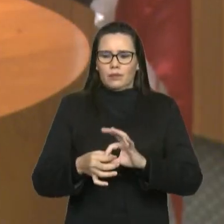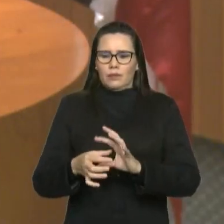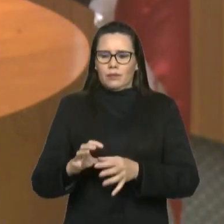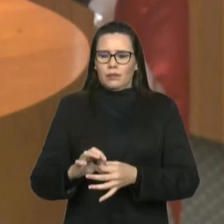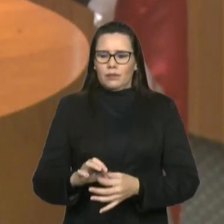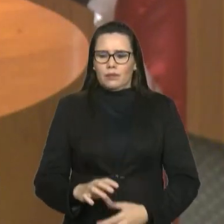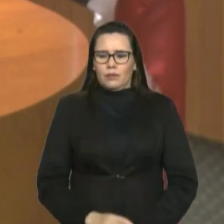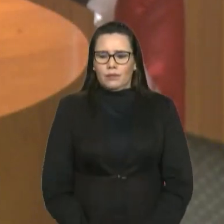Luiz, meu muito obrigado.